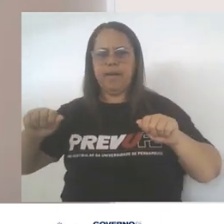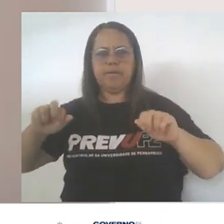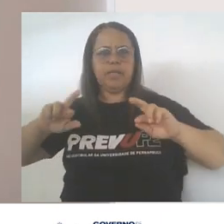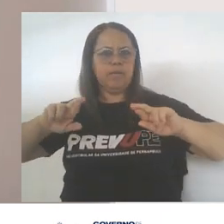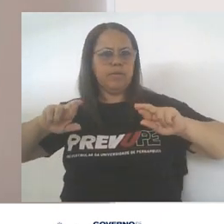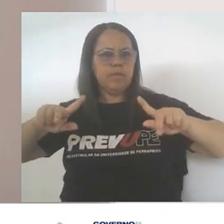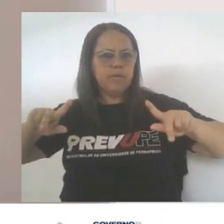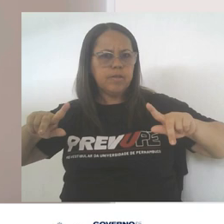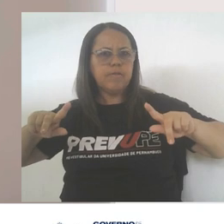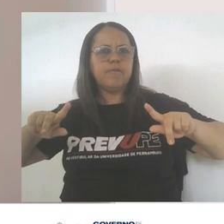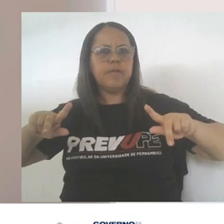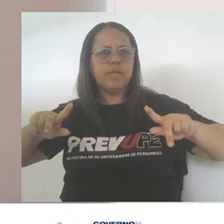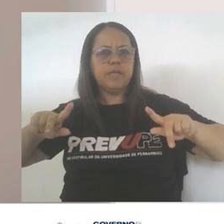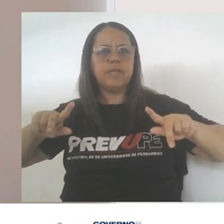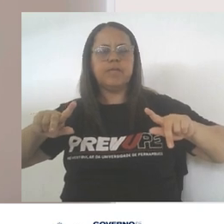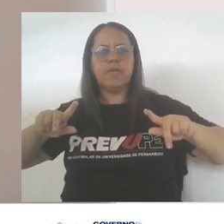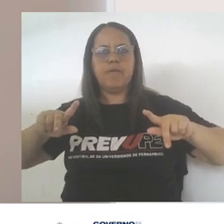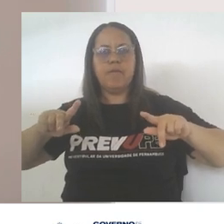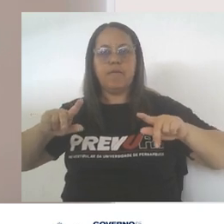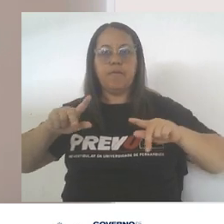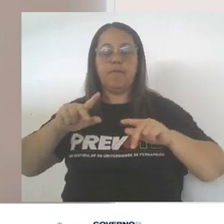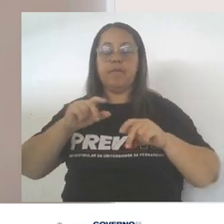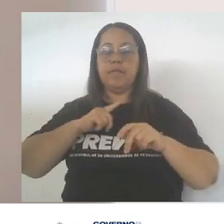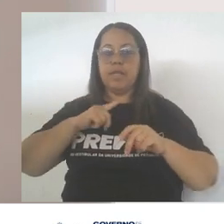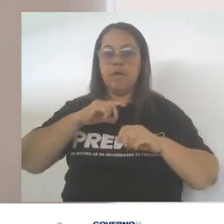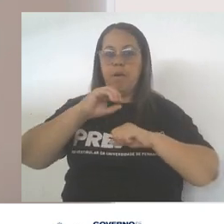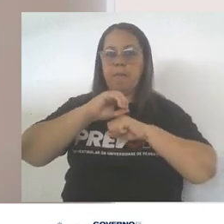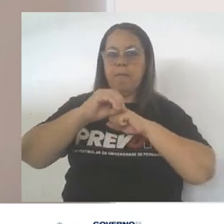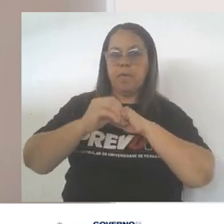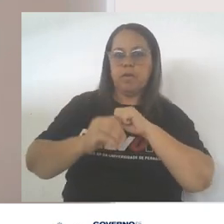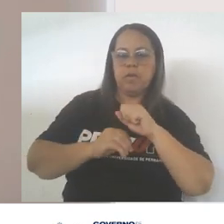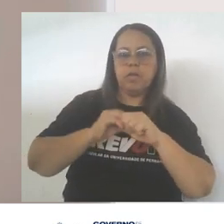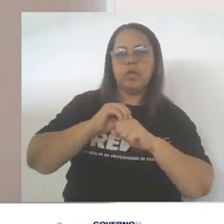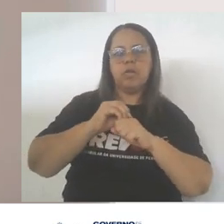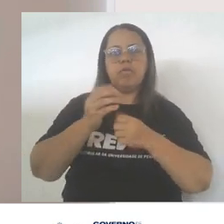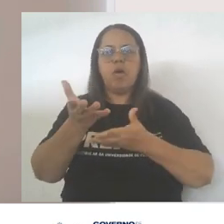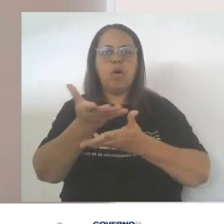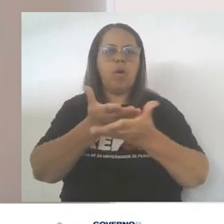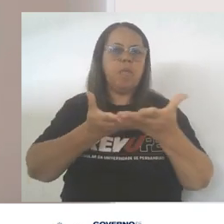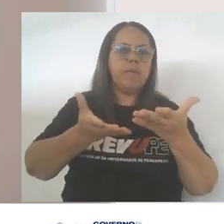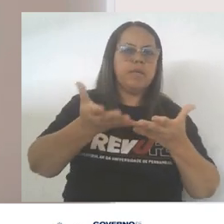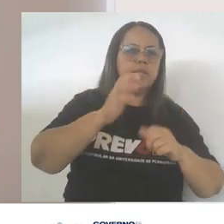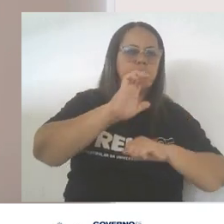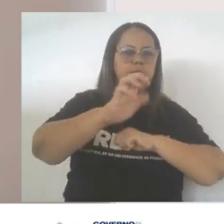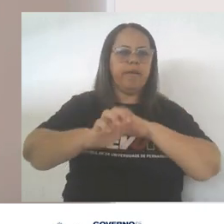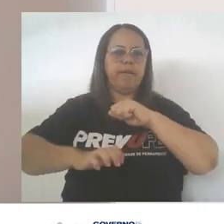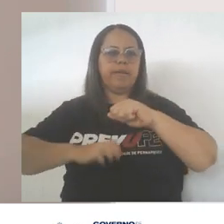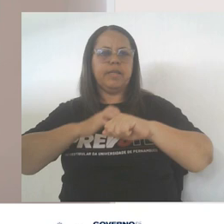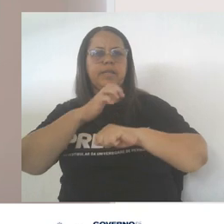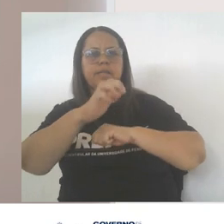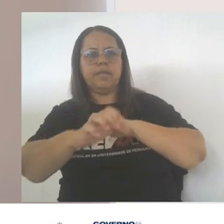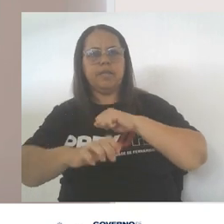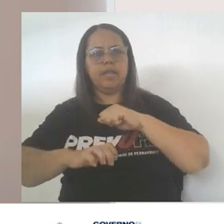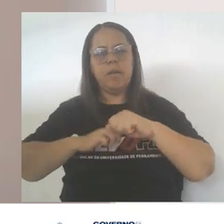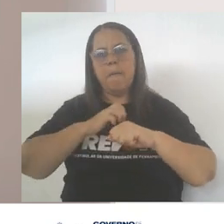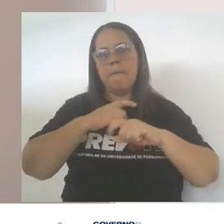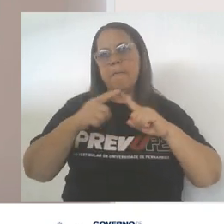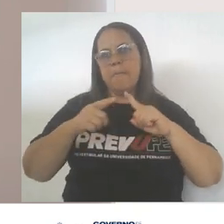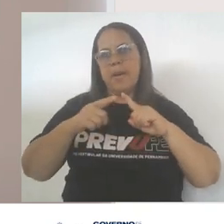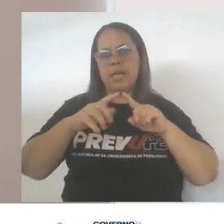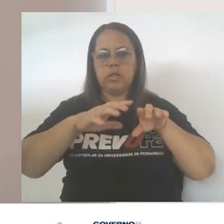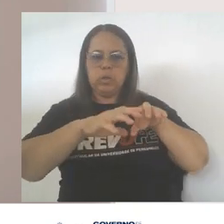se ligam para formar uma molécula, eles compartilham elétrons, mas atraem esses elétrons de maneira desigual.